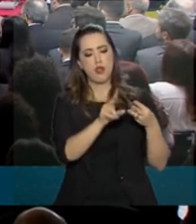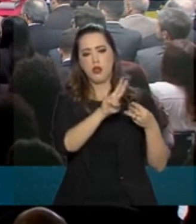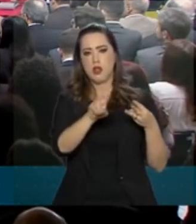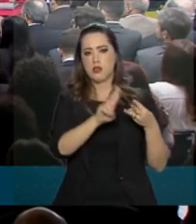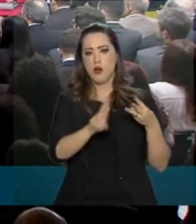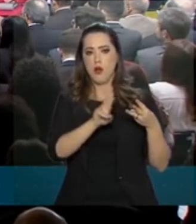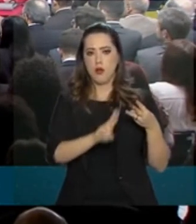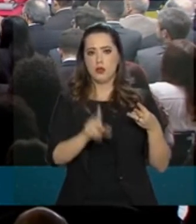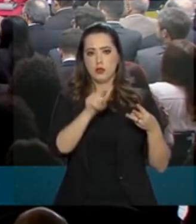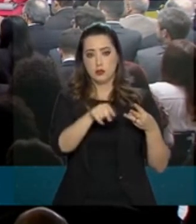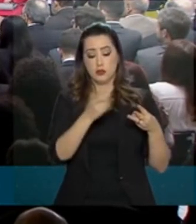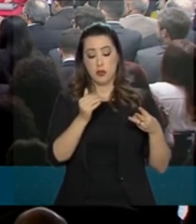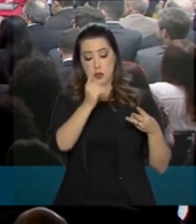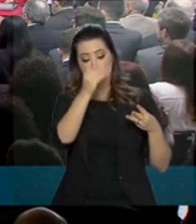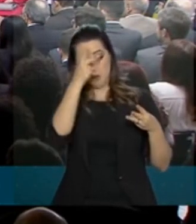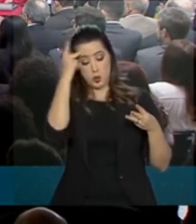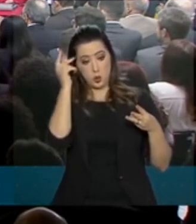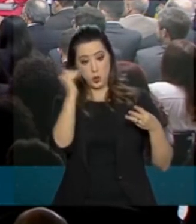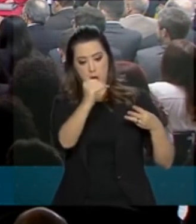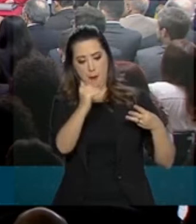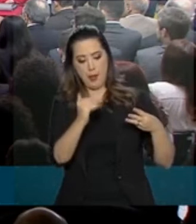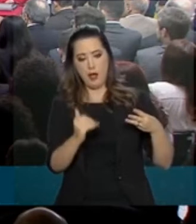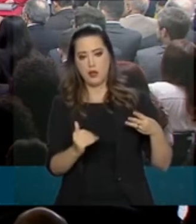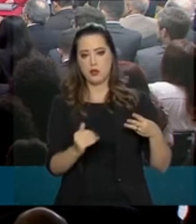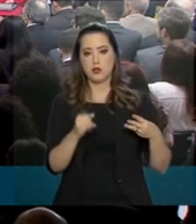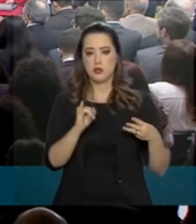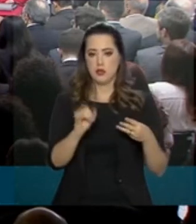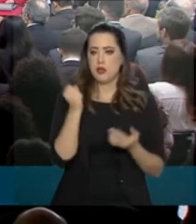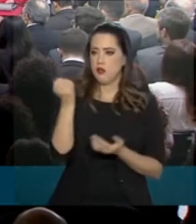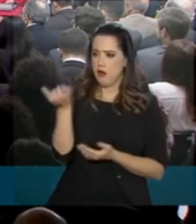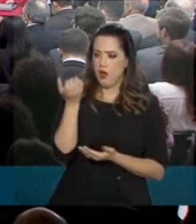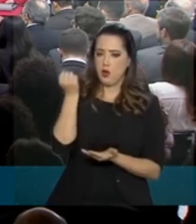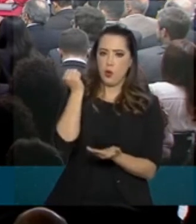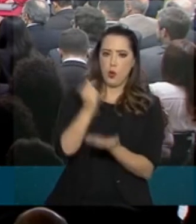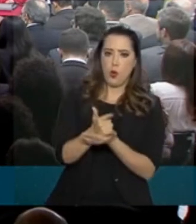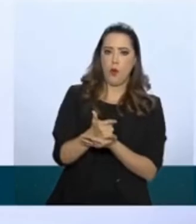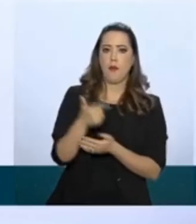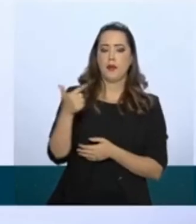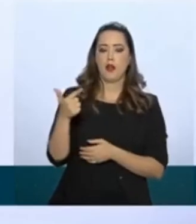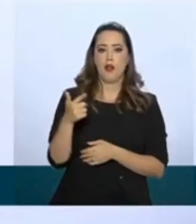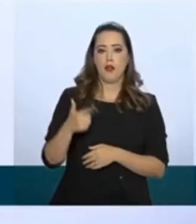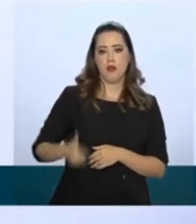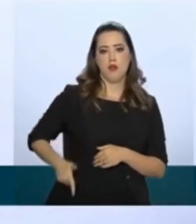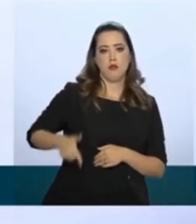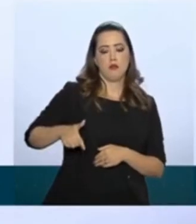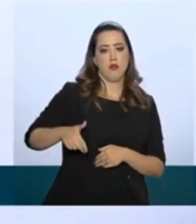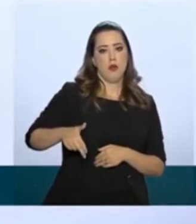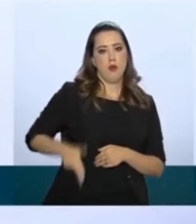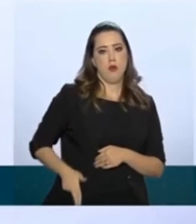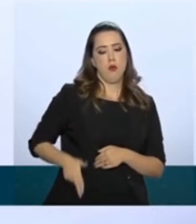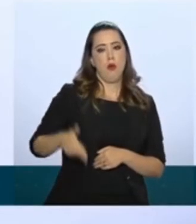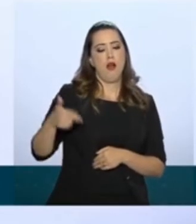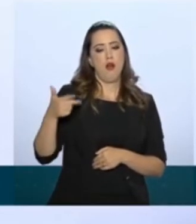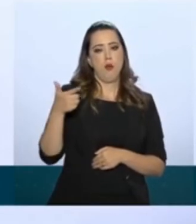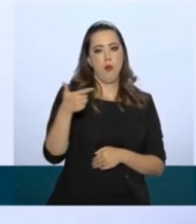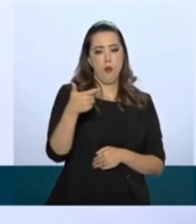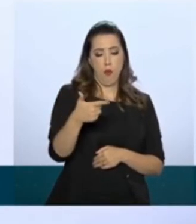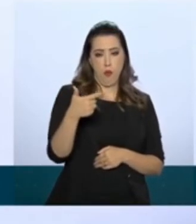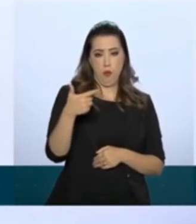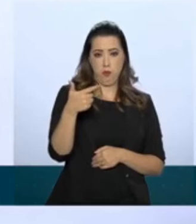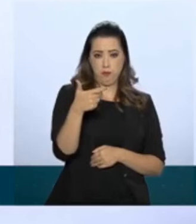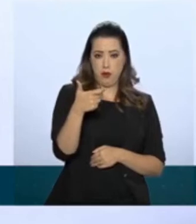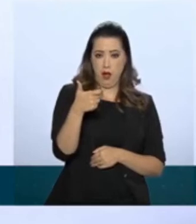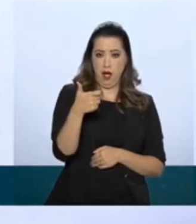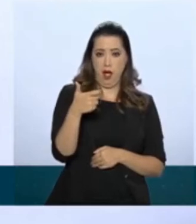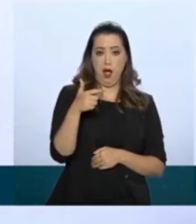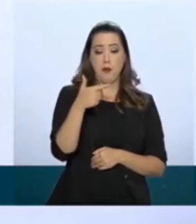não estaria subordinado a ele. Se ele quiser comprar um 22 para andar armado, não pode porque o Estado de Desenvolvimento